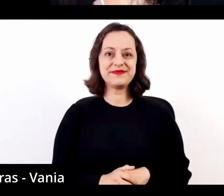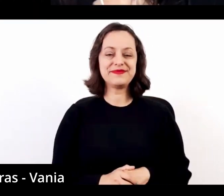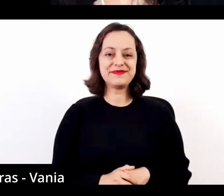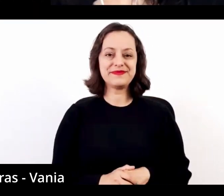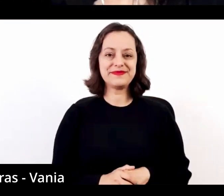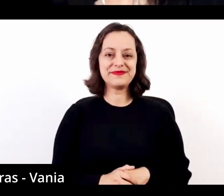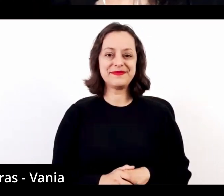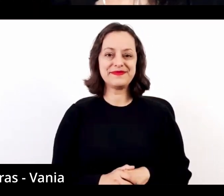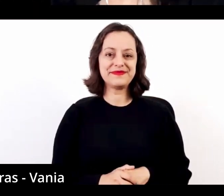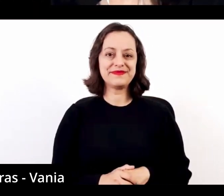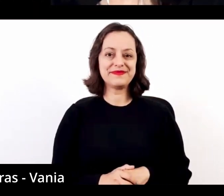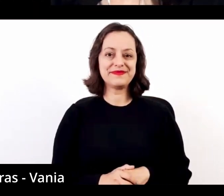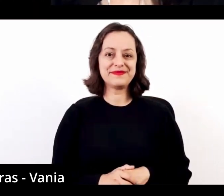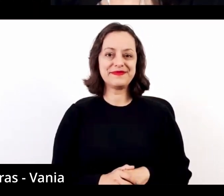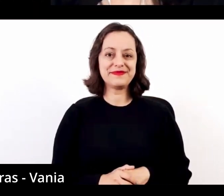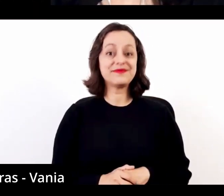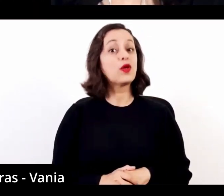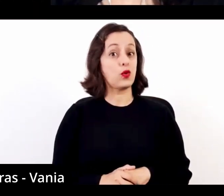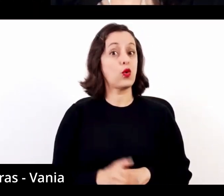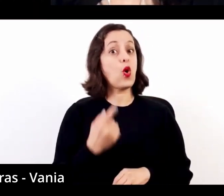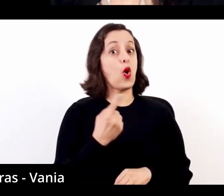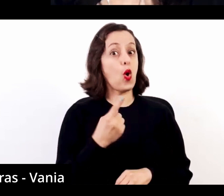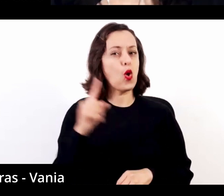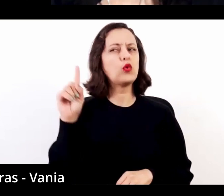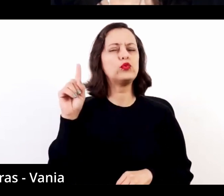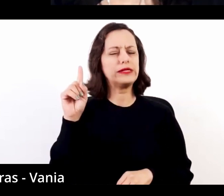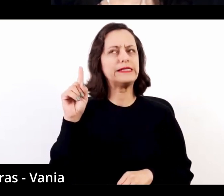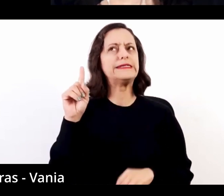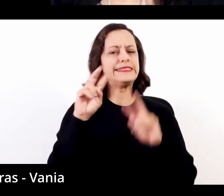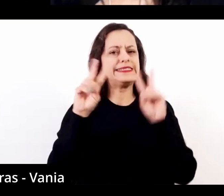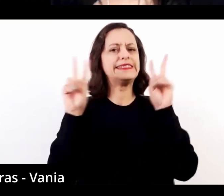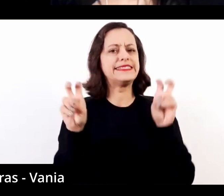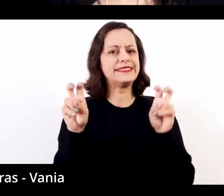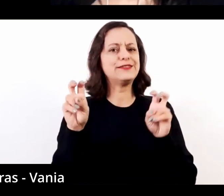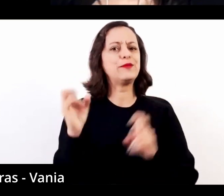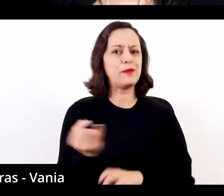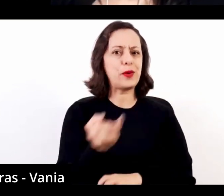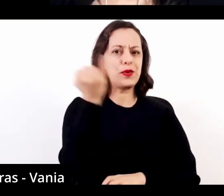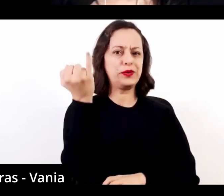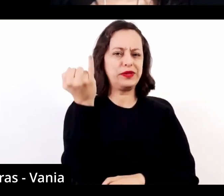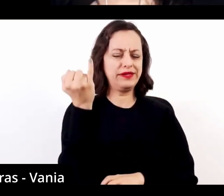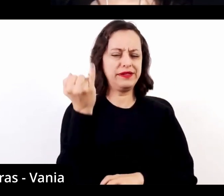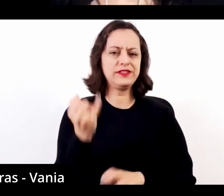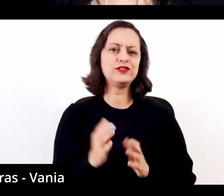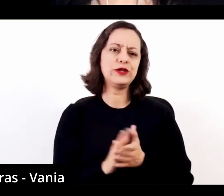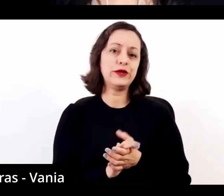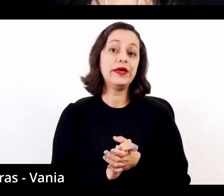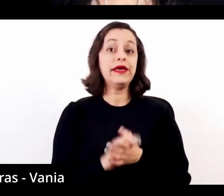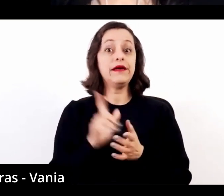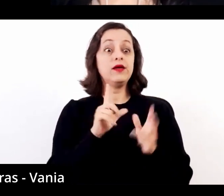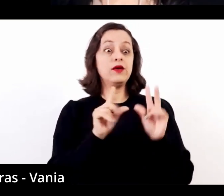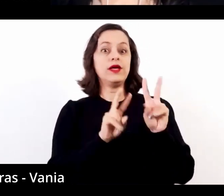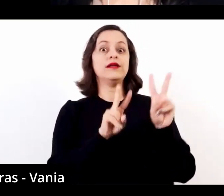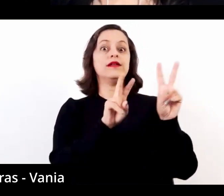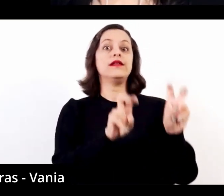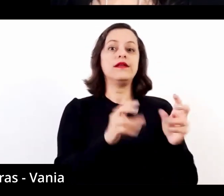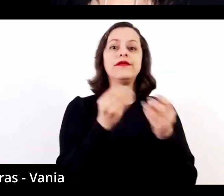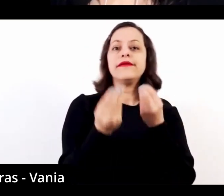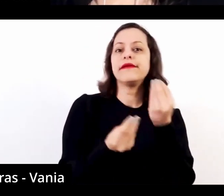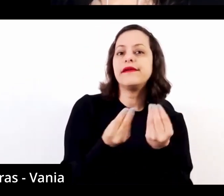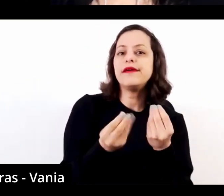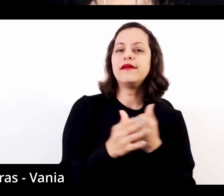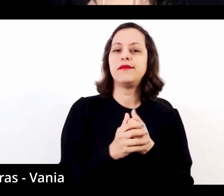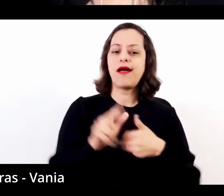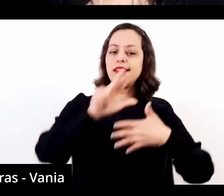Uma outra questão que também é interessante, para além desse aspecto, dessa